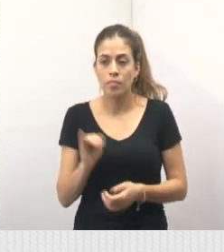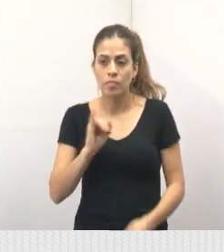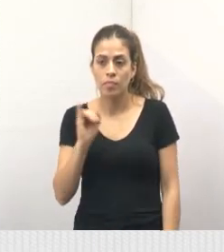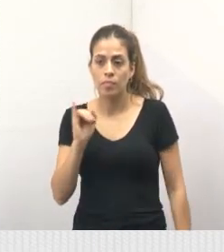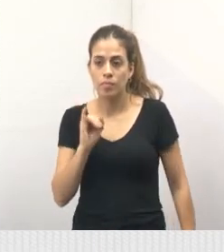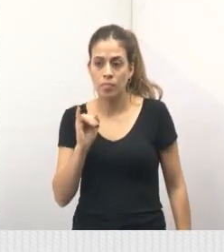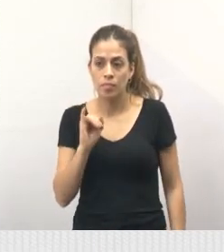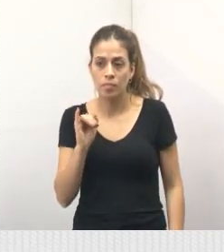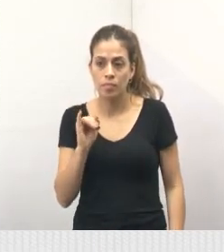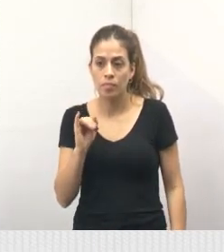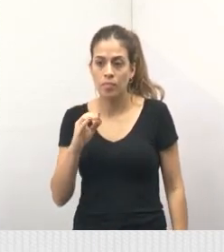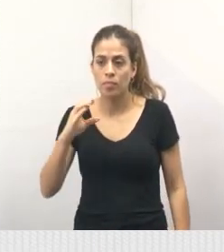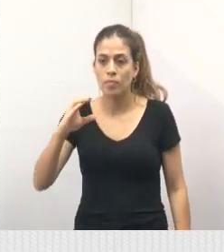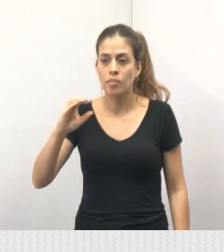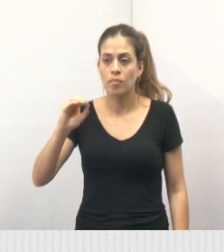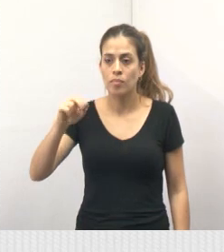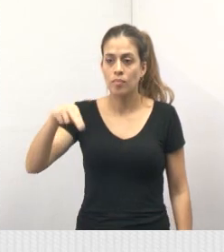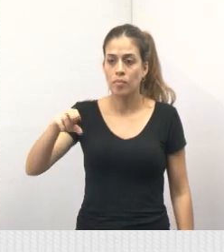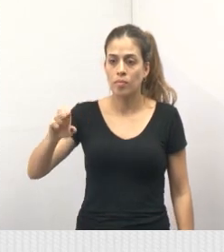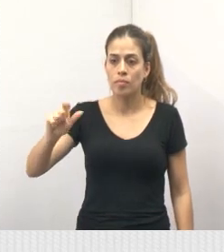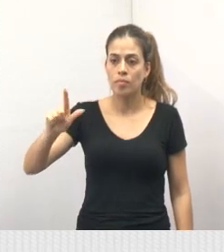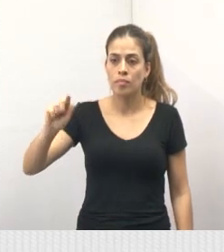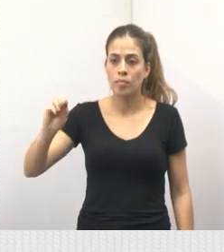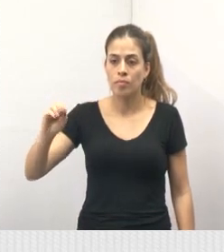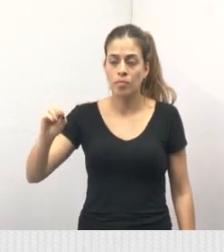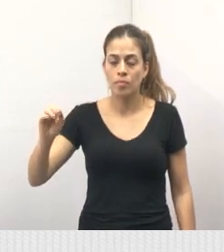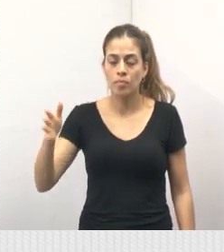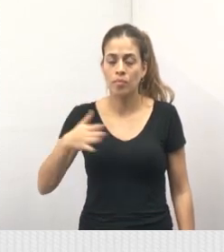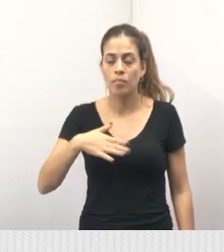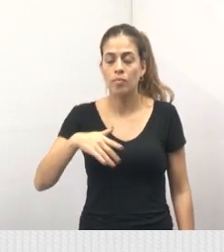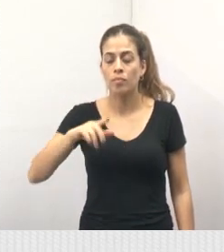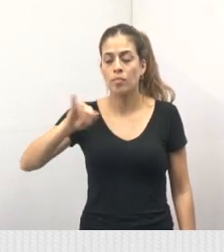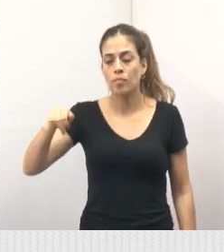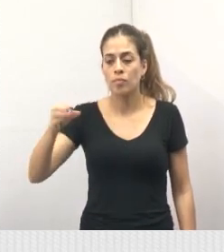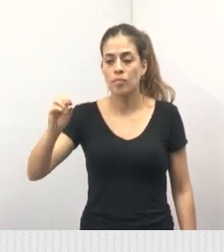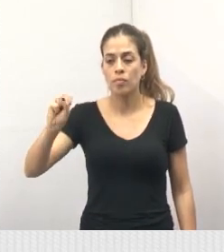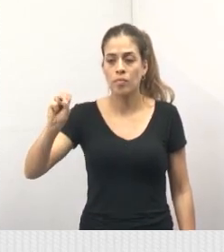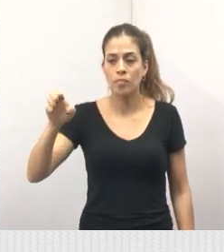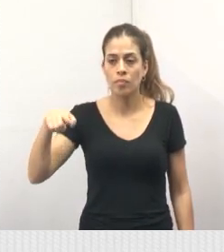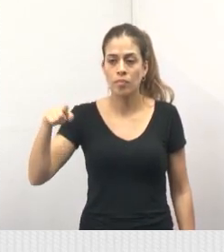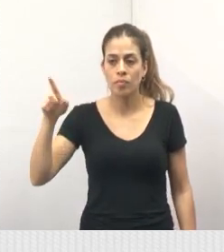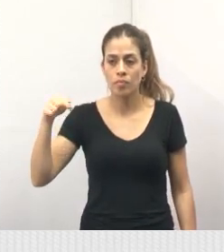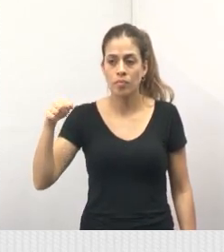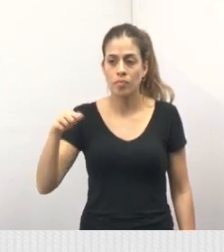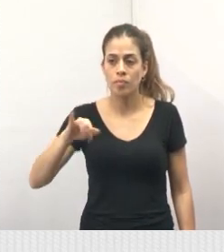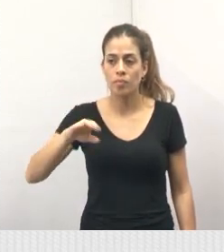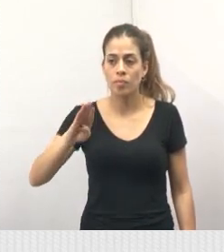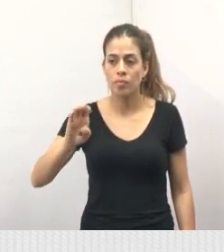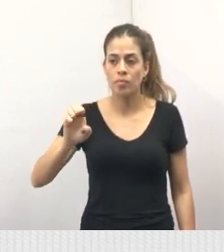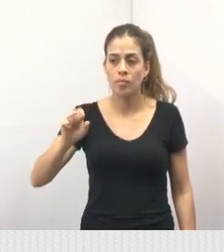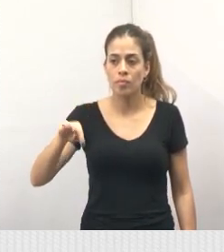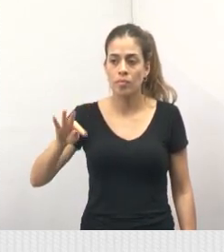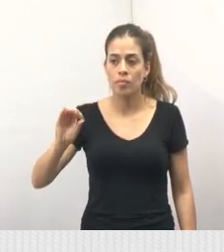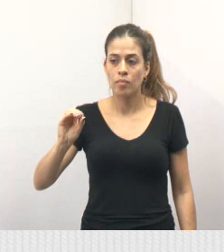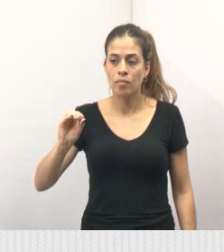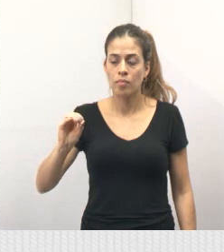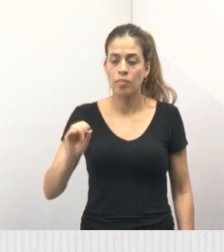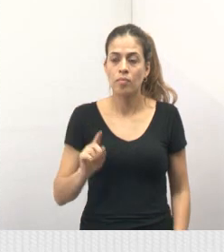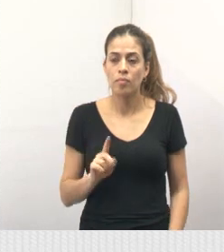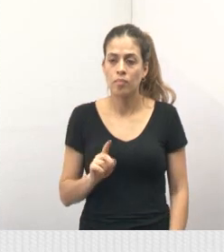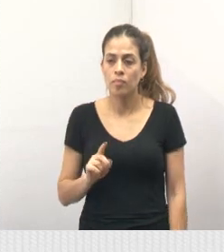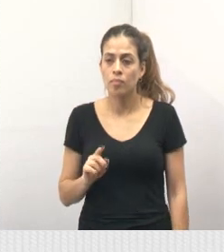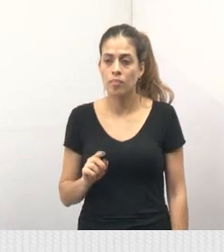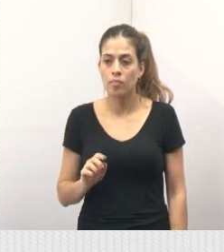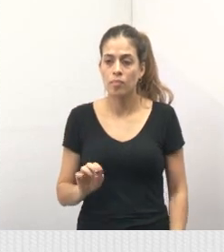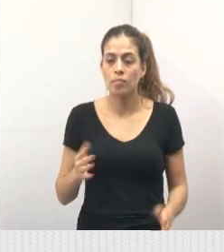José Bento. Então, é um grande jacariense, que fez esse trabalho, e que depois, futuramente,